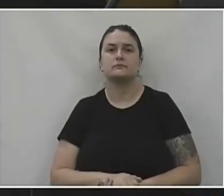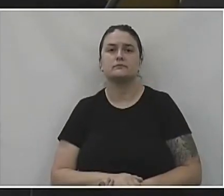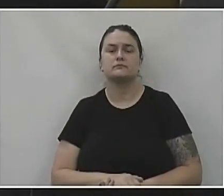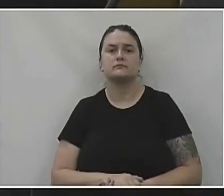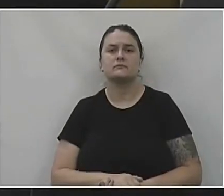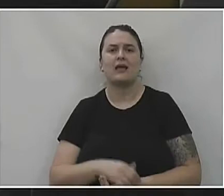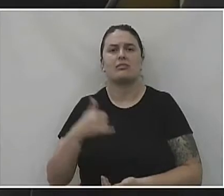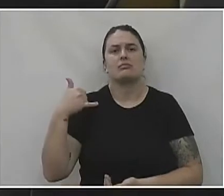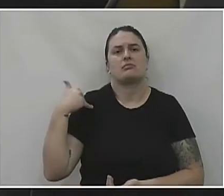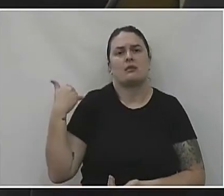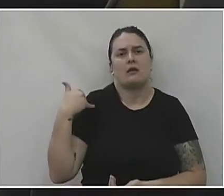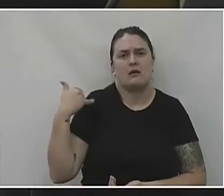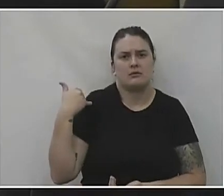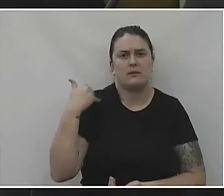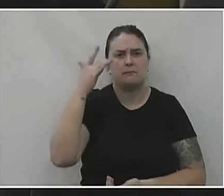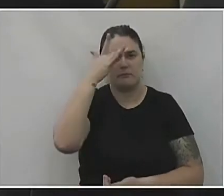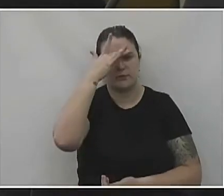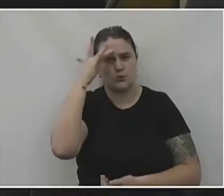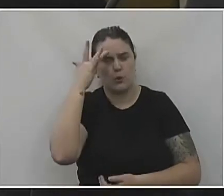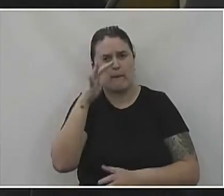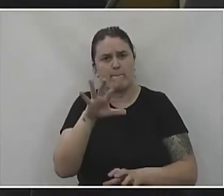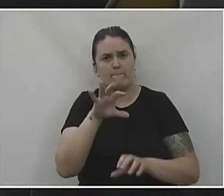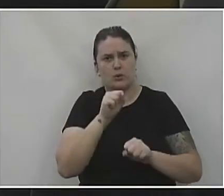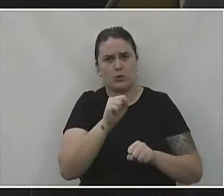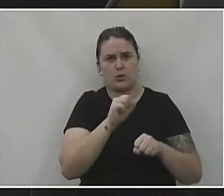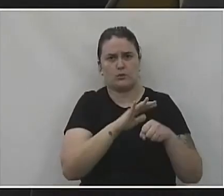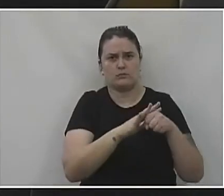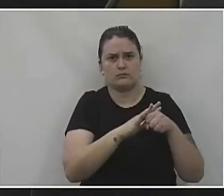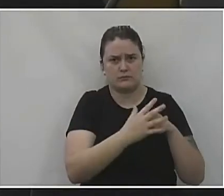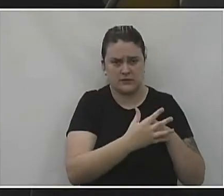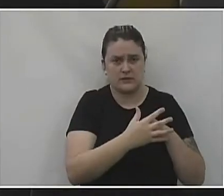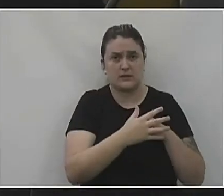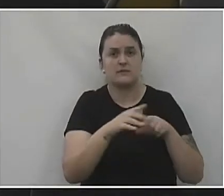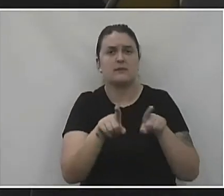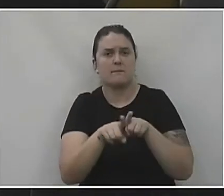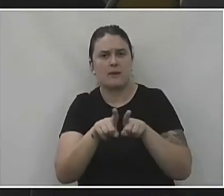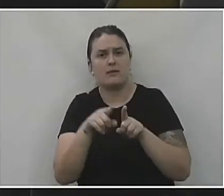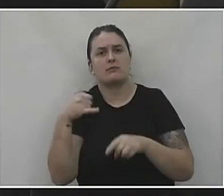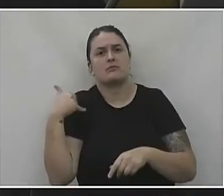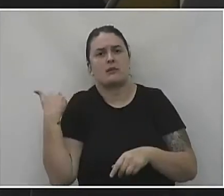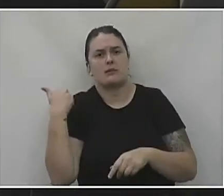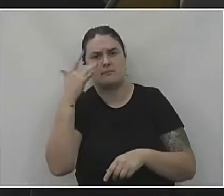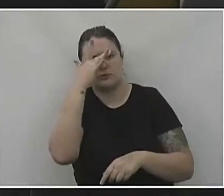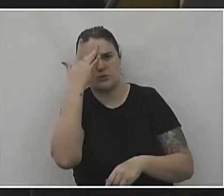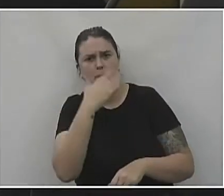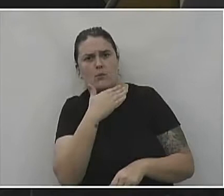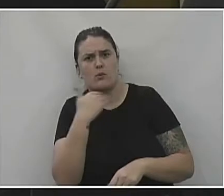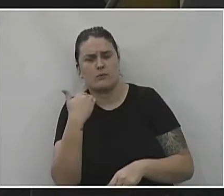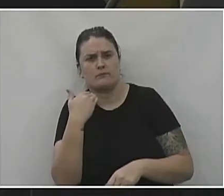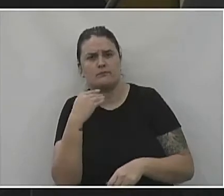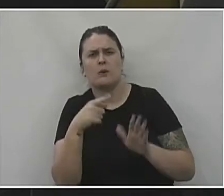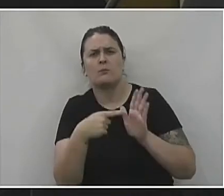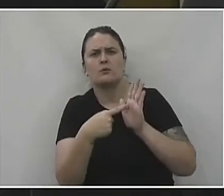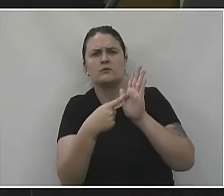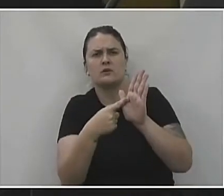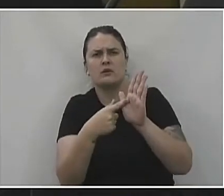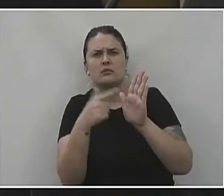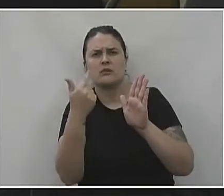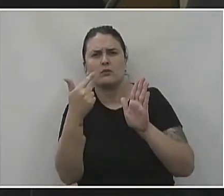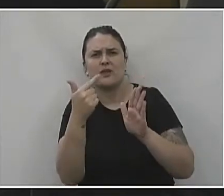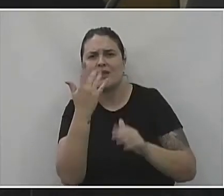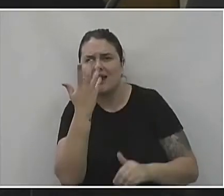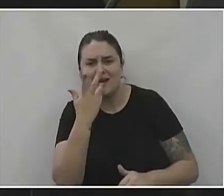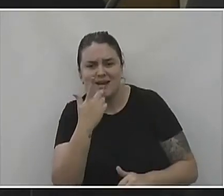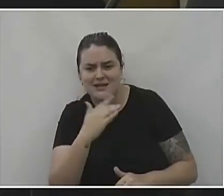as faixas etárias das pessoas que contraíram, das pessoas que morreram, né? E eu percebi no gráfico do senhor que não tem nada